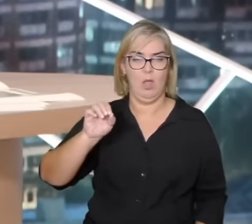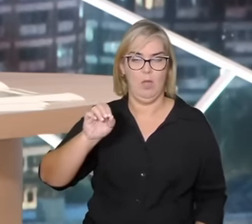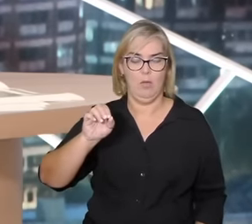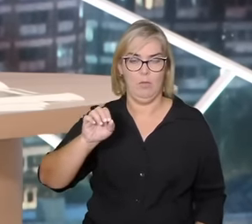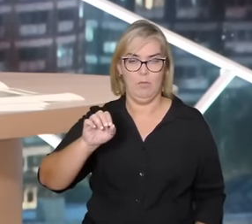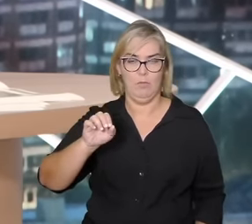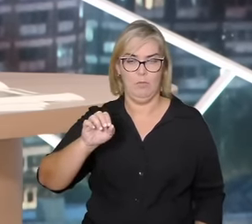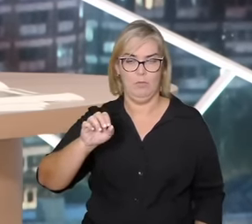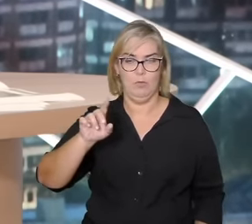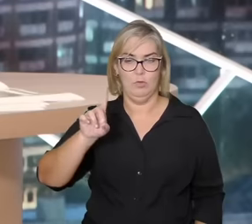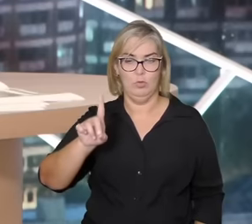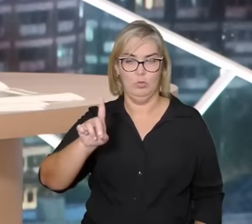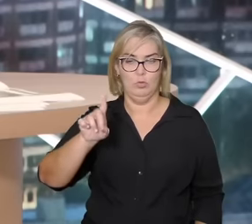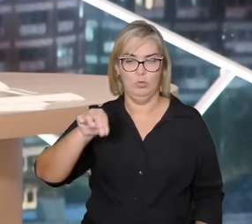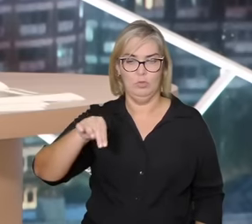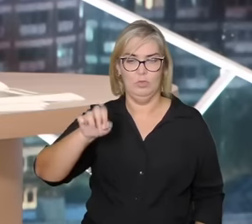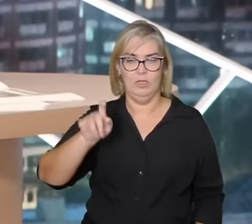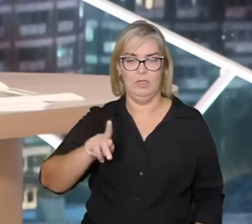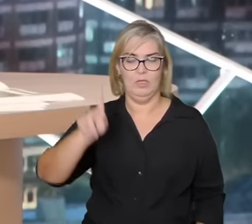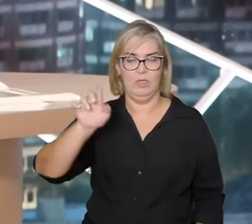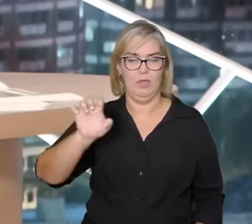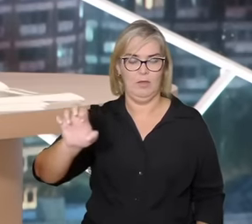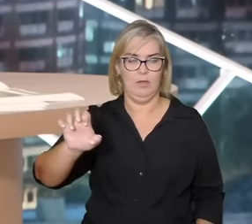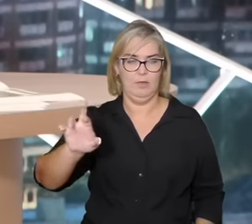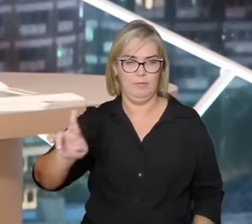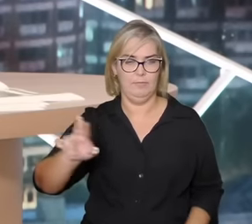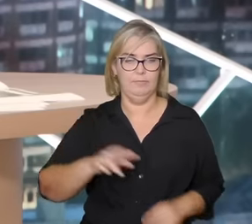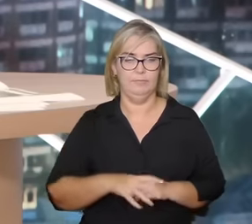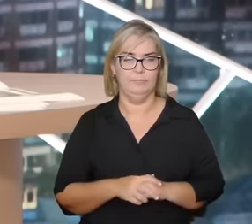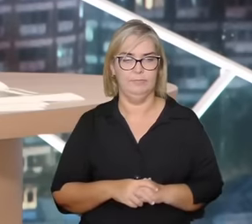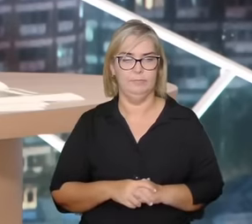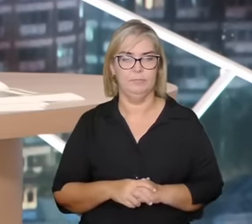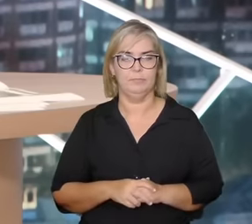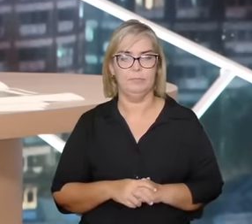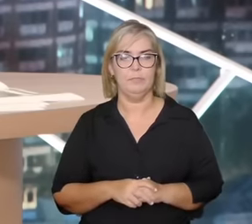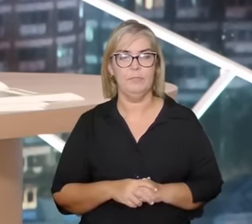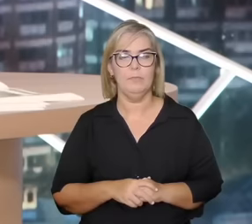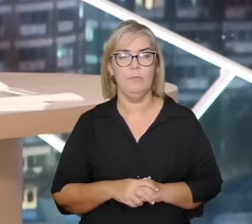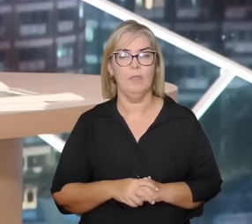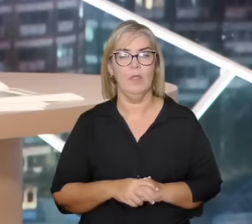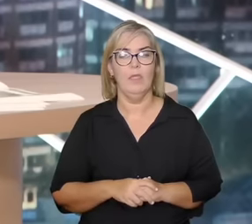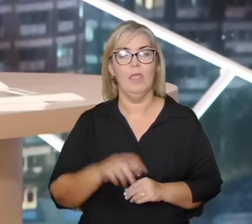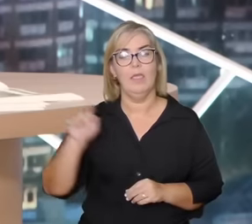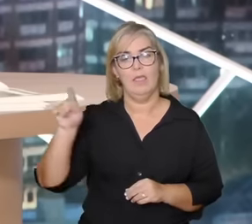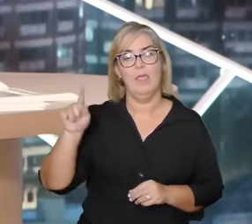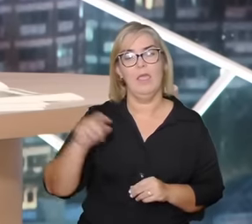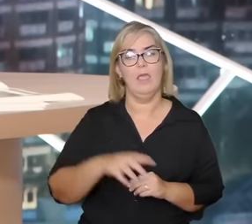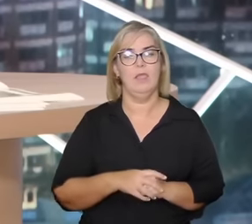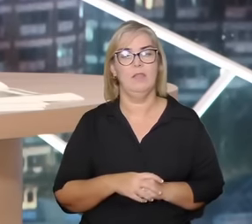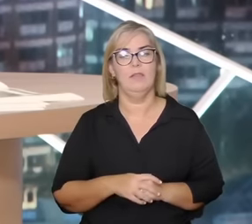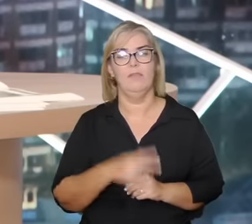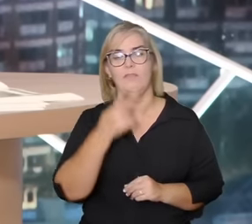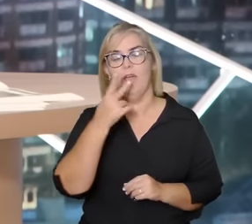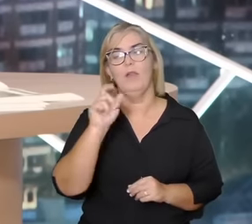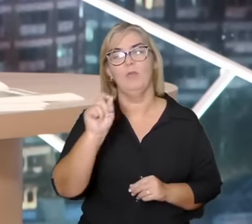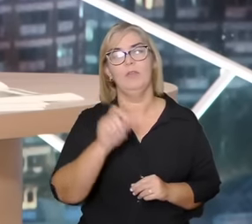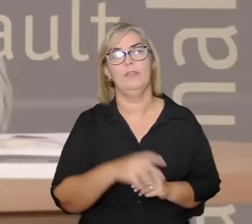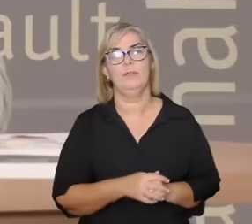do Kemet também chamado Egito nome original Kemet em que ele vai justamente